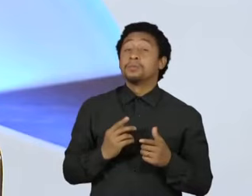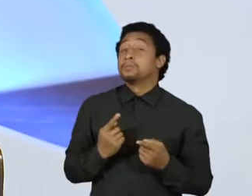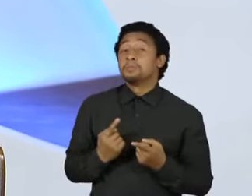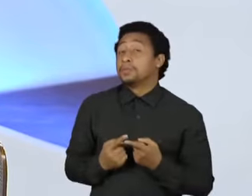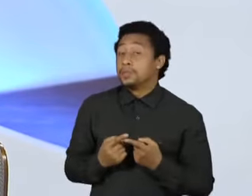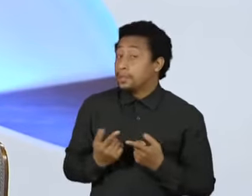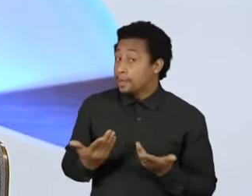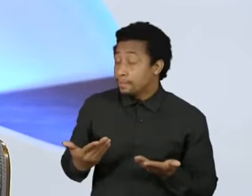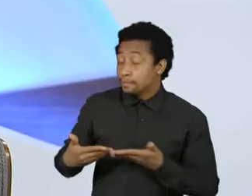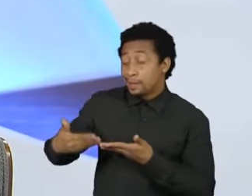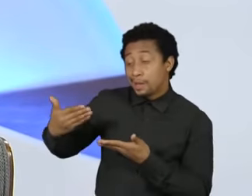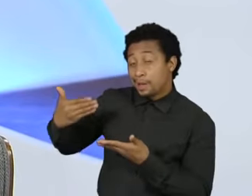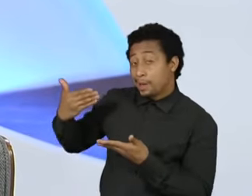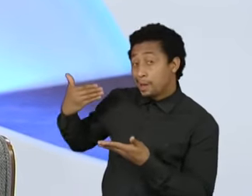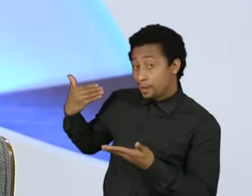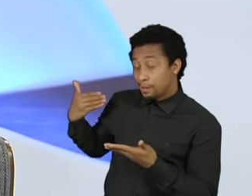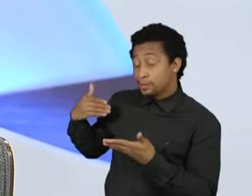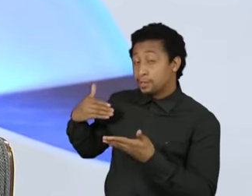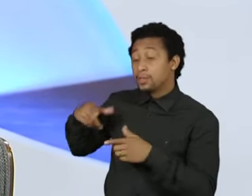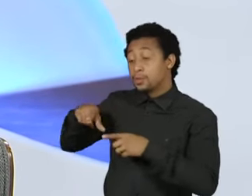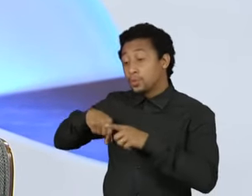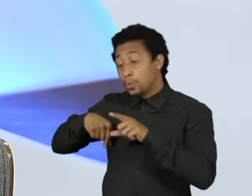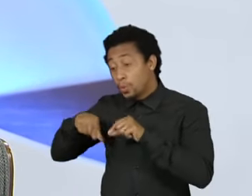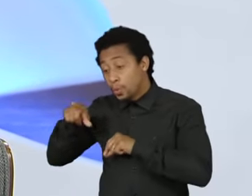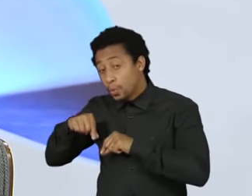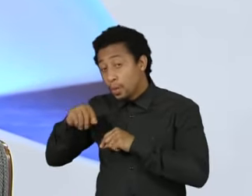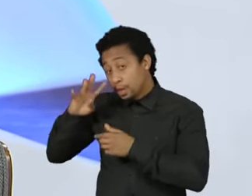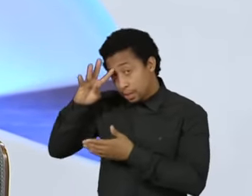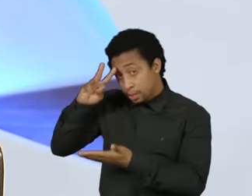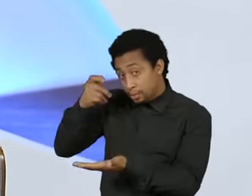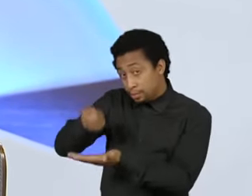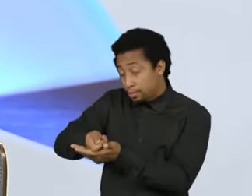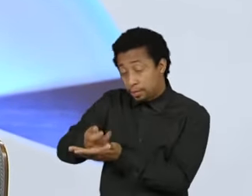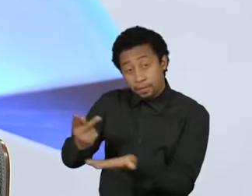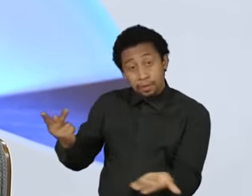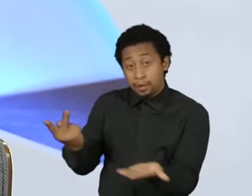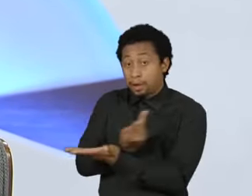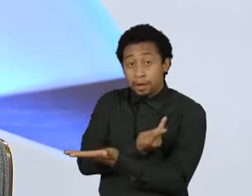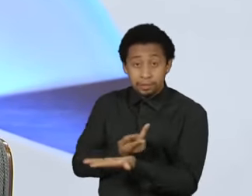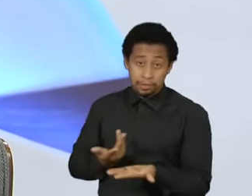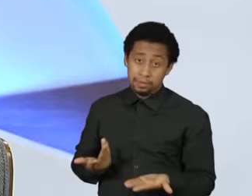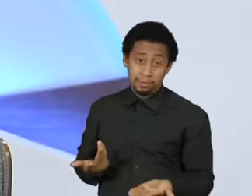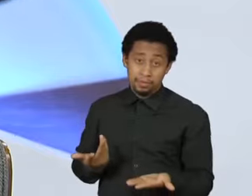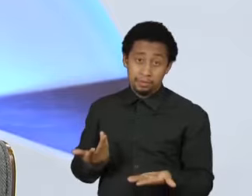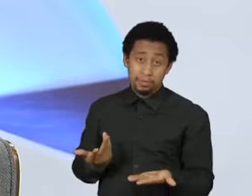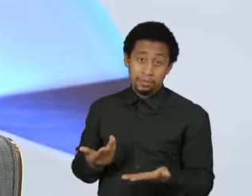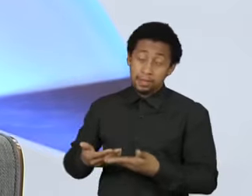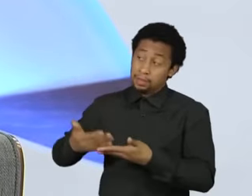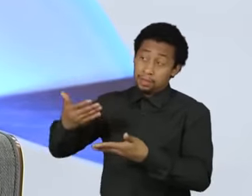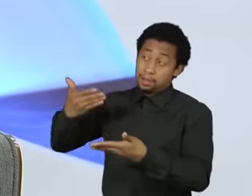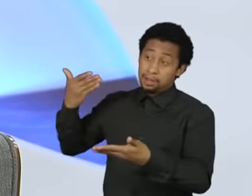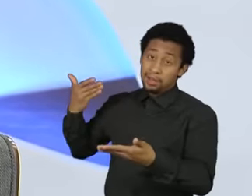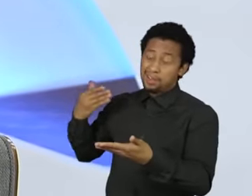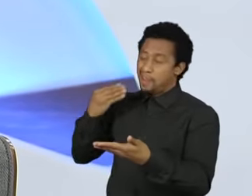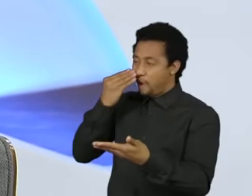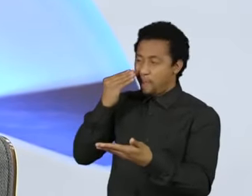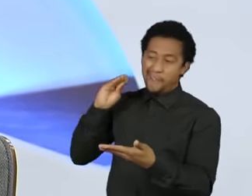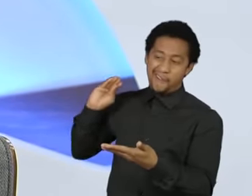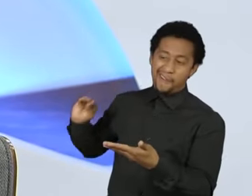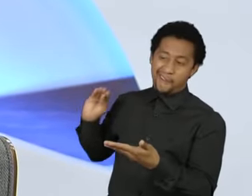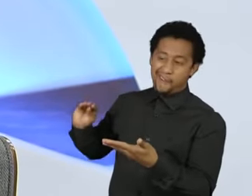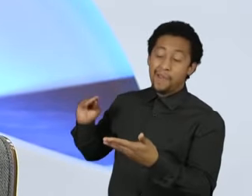Se a gente não olhar para os erros que nós cometemos, fica difícil construir acertos. Quando a gente olha o número